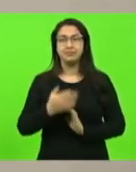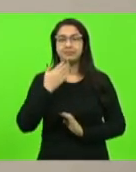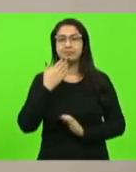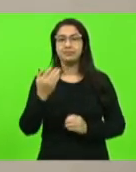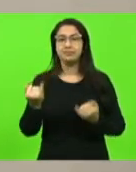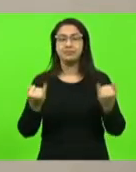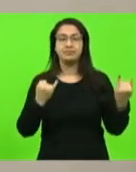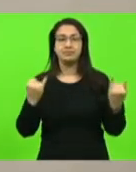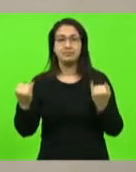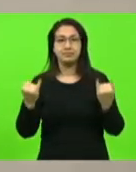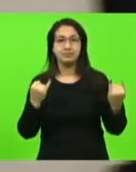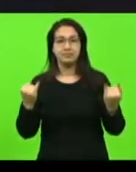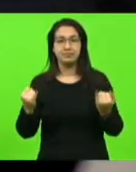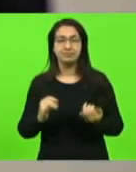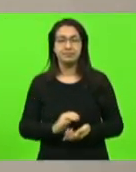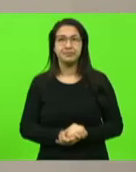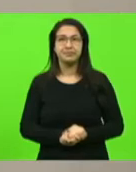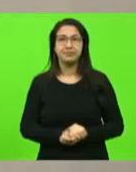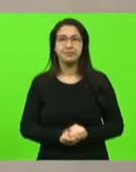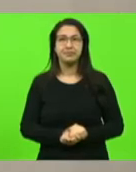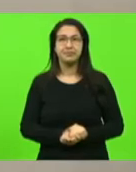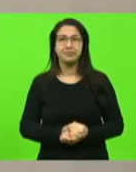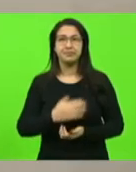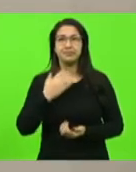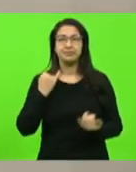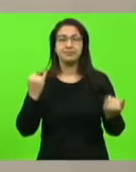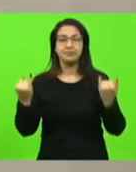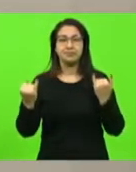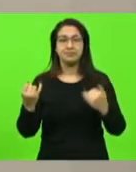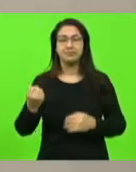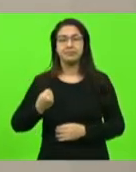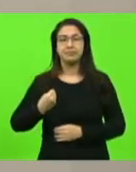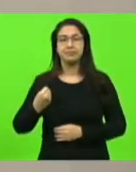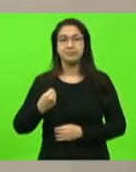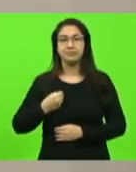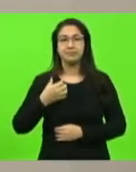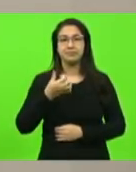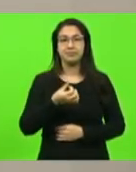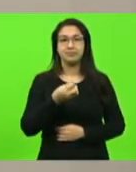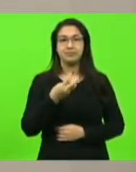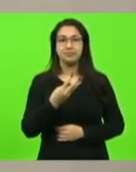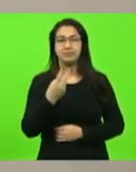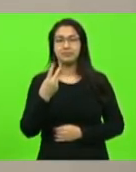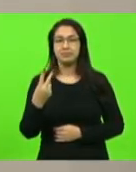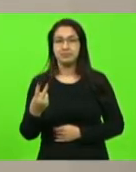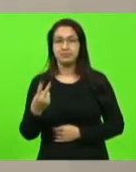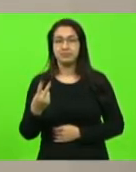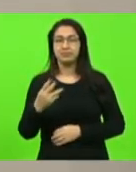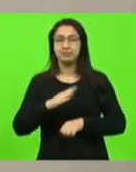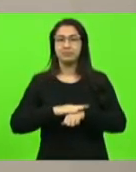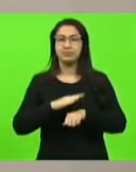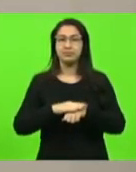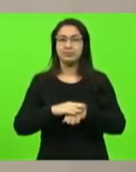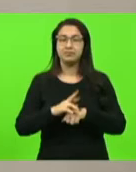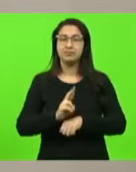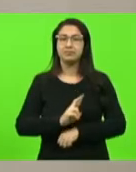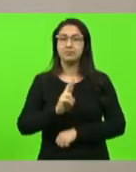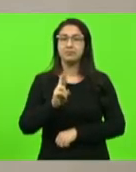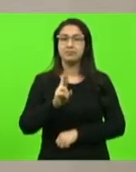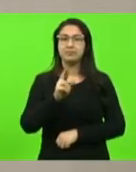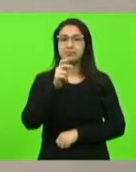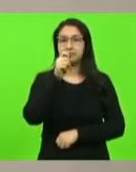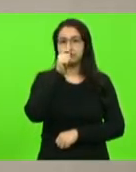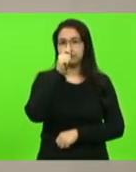informação. Pedido de informação número 632 de autoria do deputado João Amin, solicitando ao